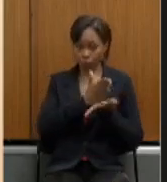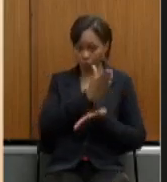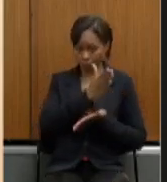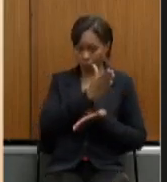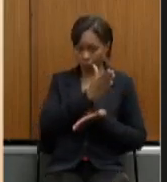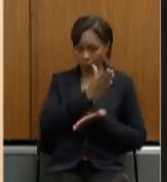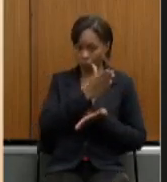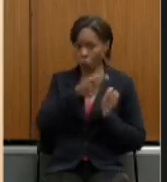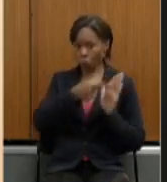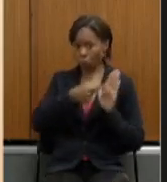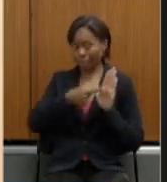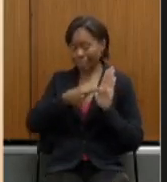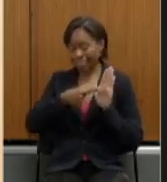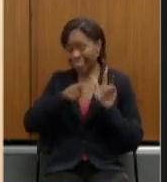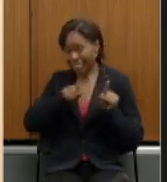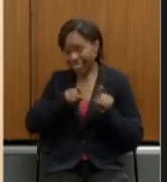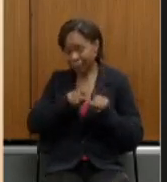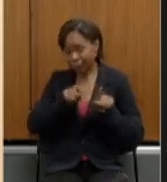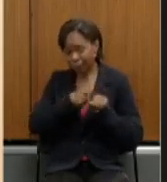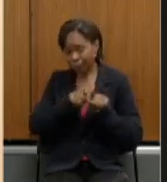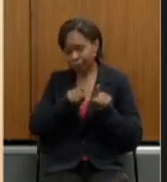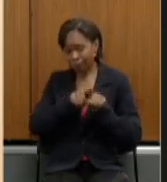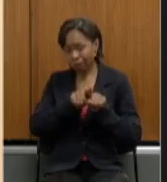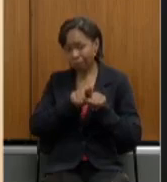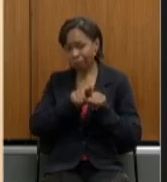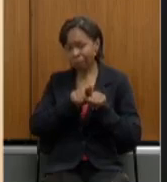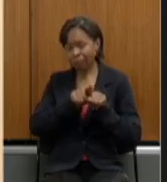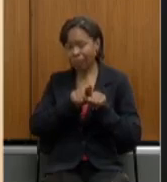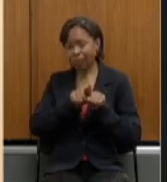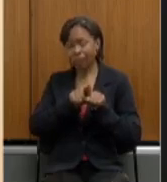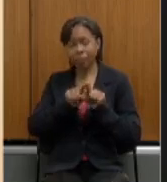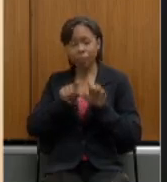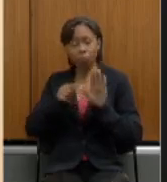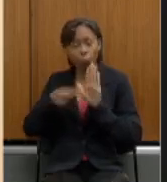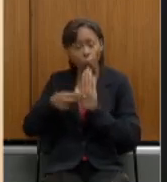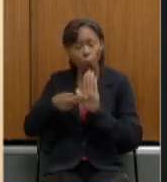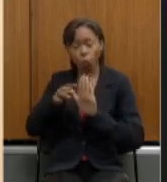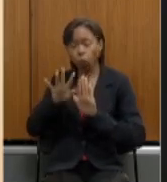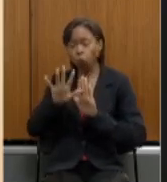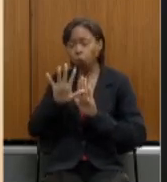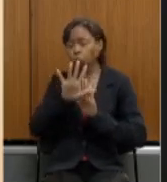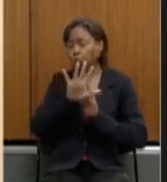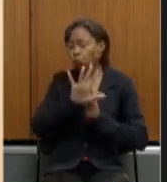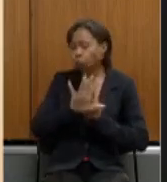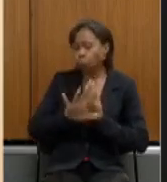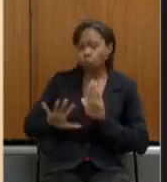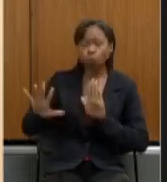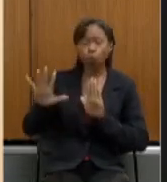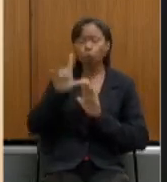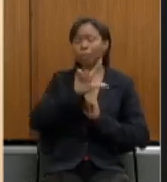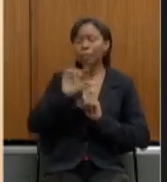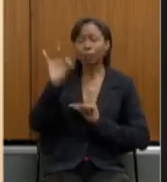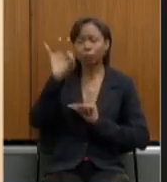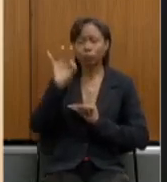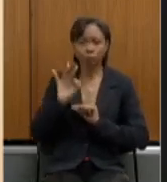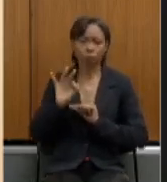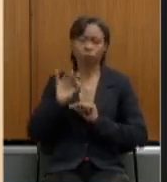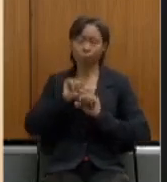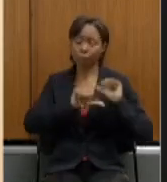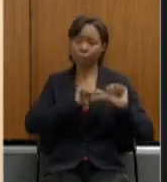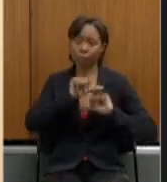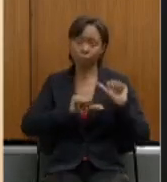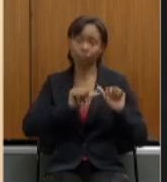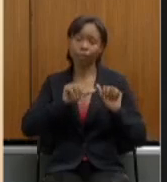referendasse integralmente as alterações promovidas pela emenda 103 no artigo